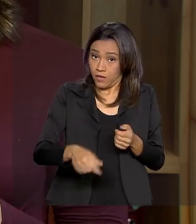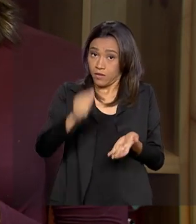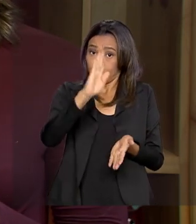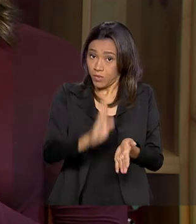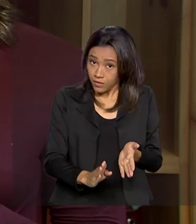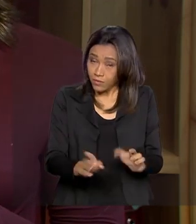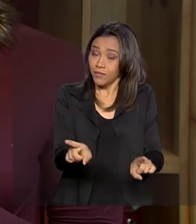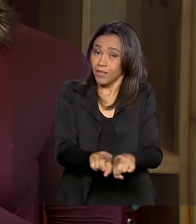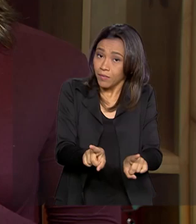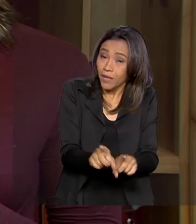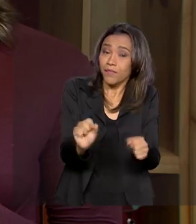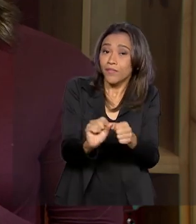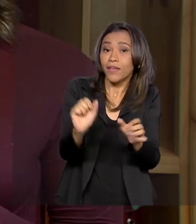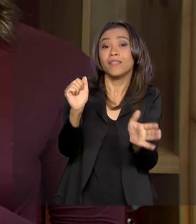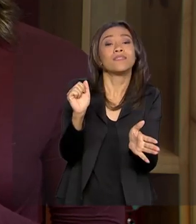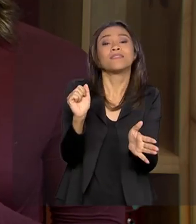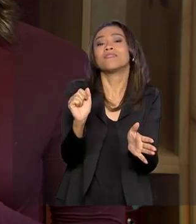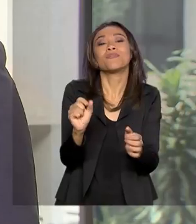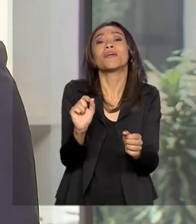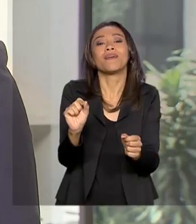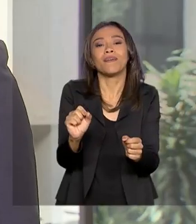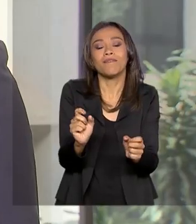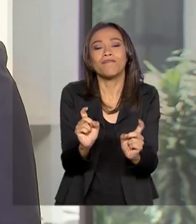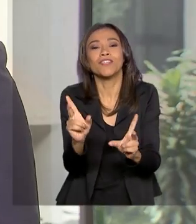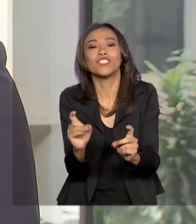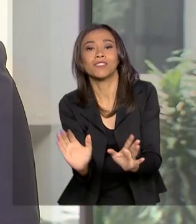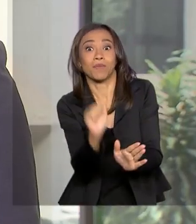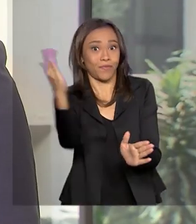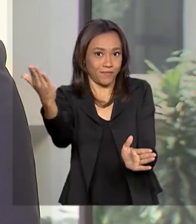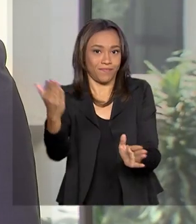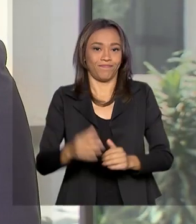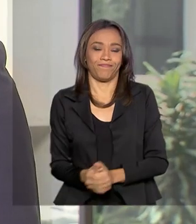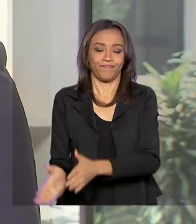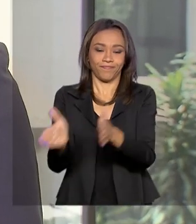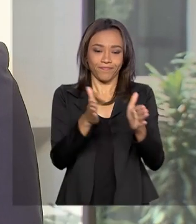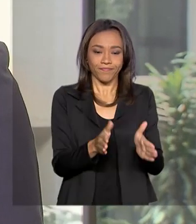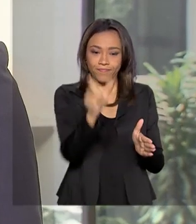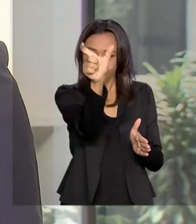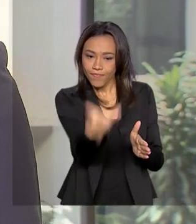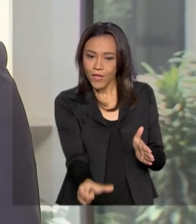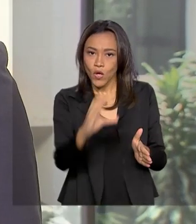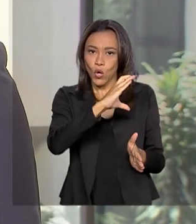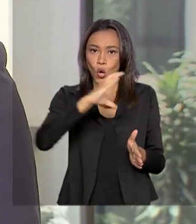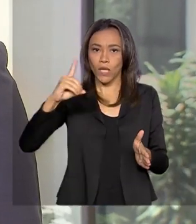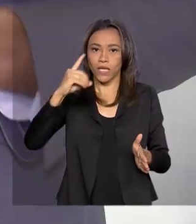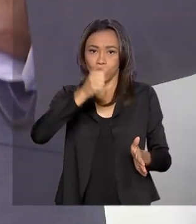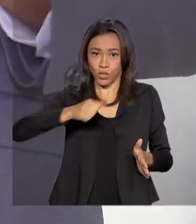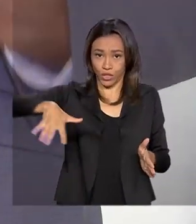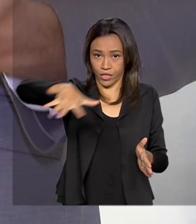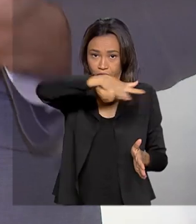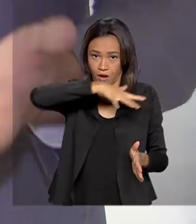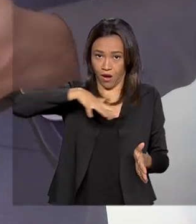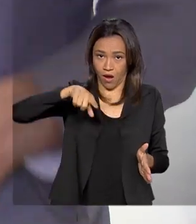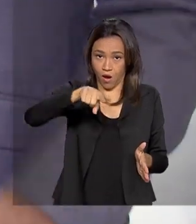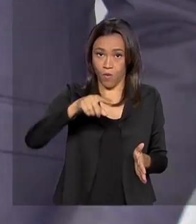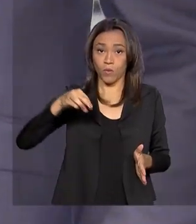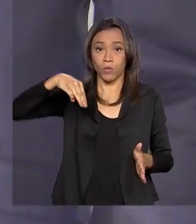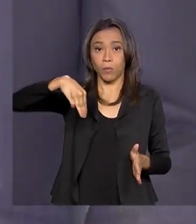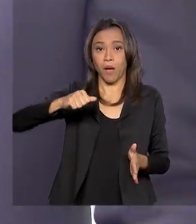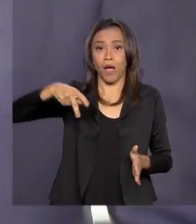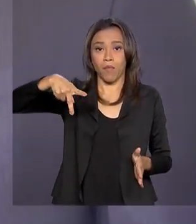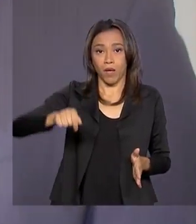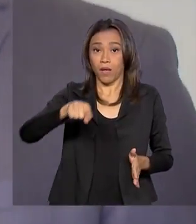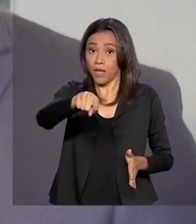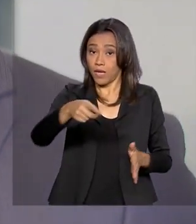quanto as que são importadas. De acordo com o Coordenador-Geral de Vinhos e Bebidas do Mapa, a instrução normativa